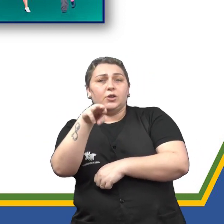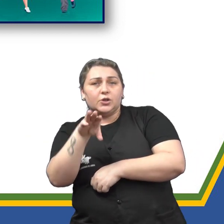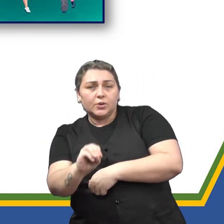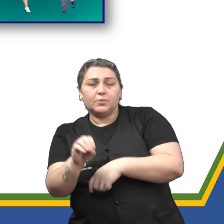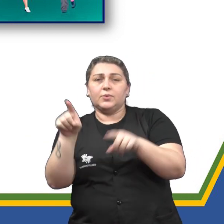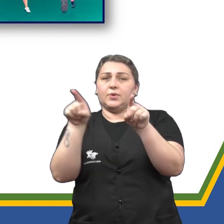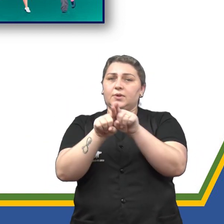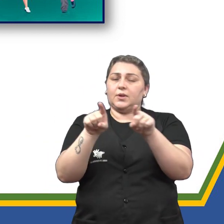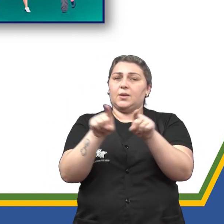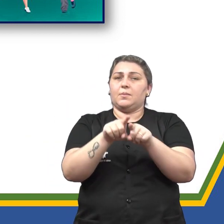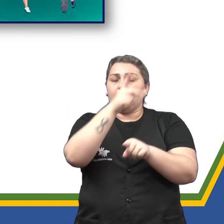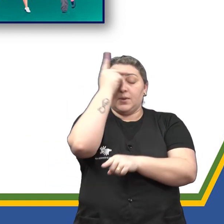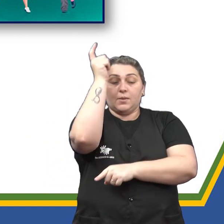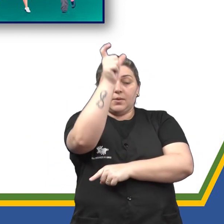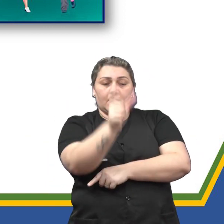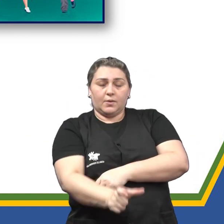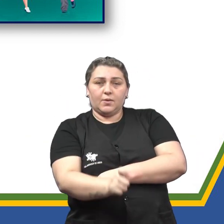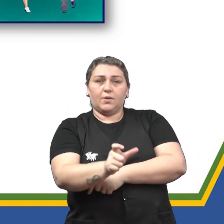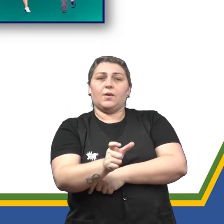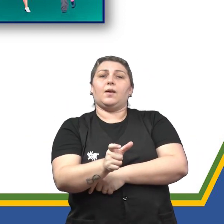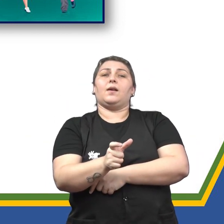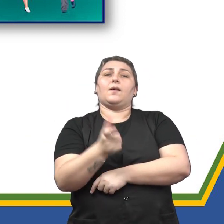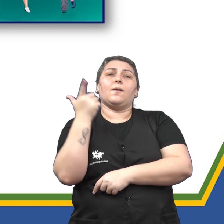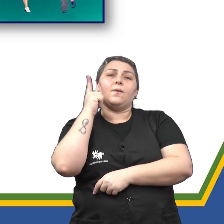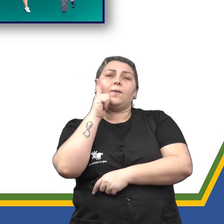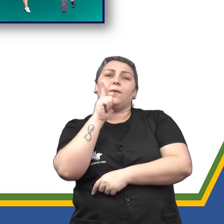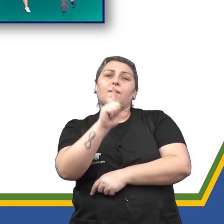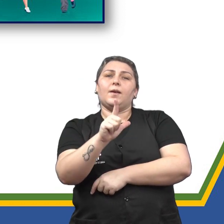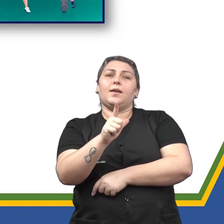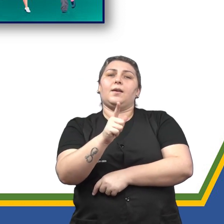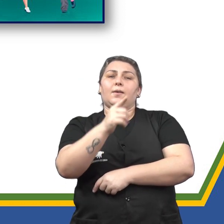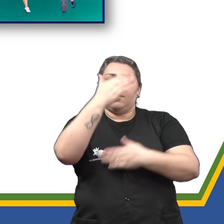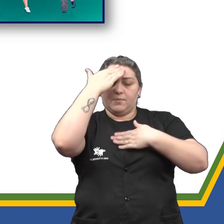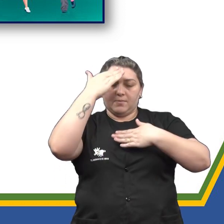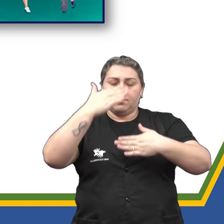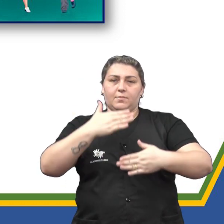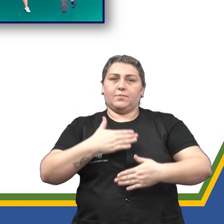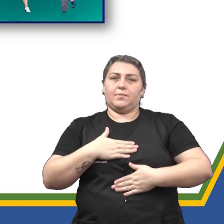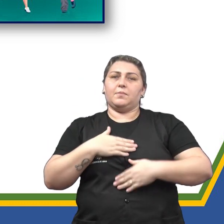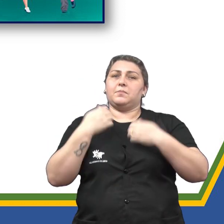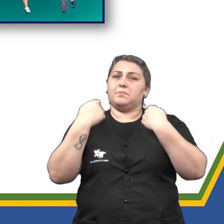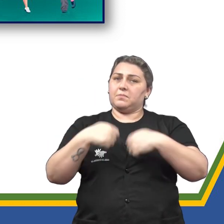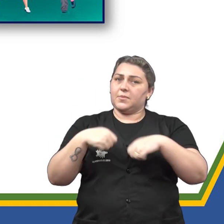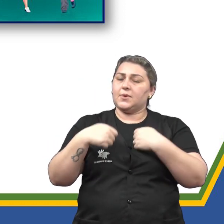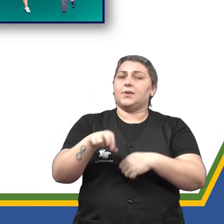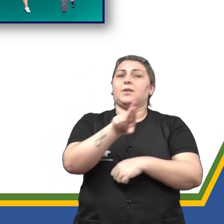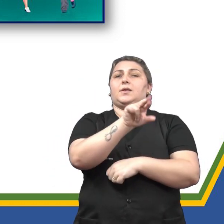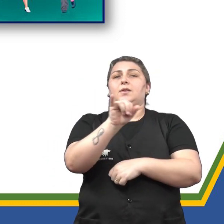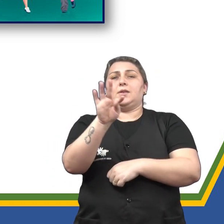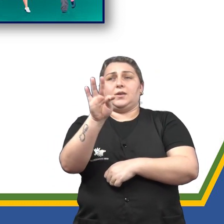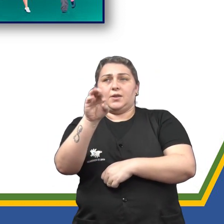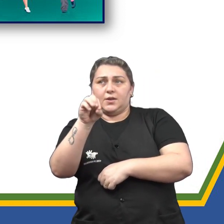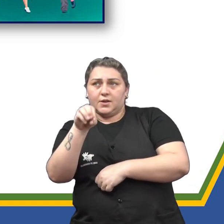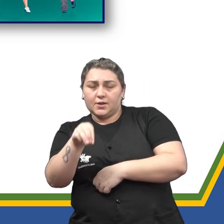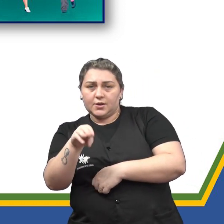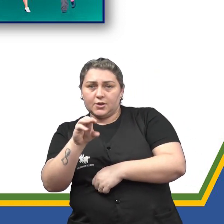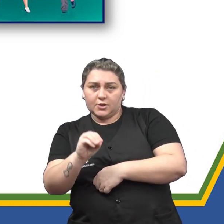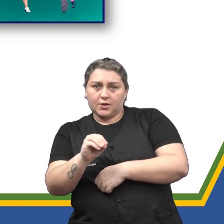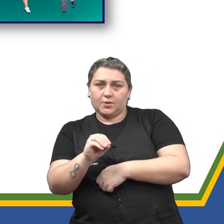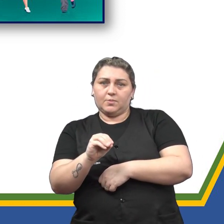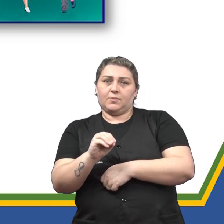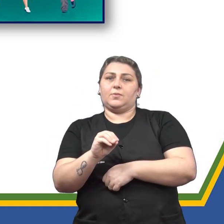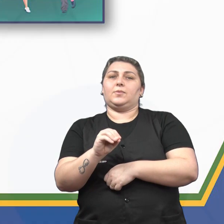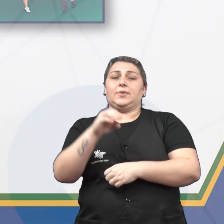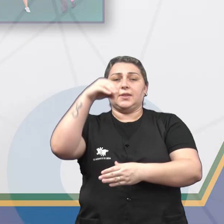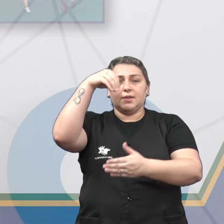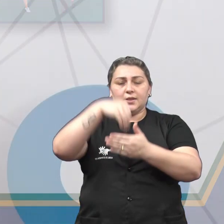para o atleta manter a sua disposição física durante a partida. Precisa de ritmo e constância em suas ações em